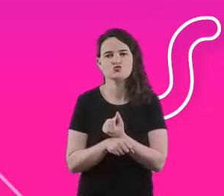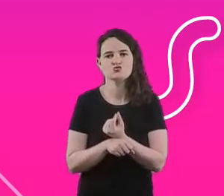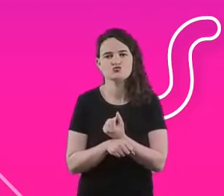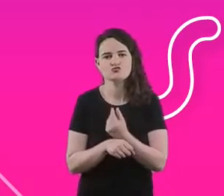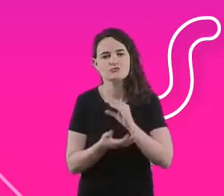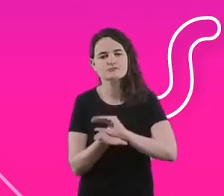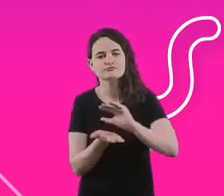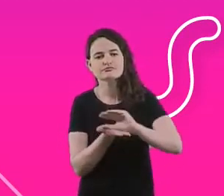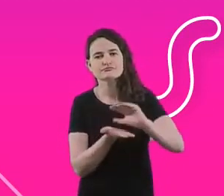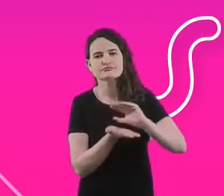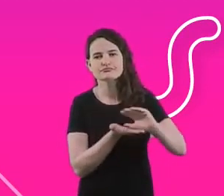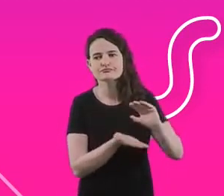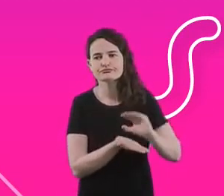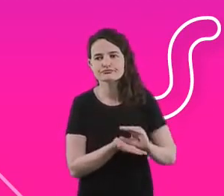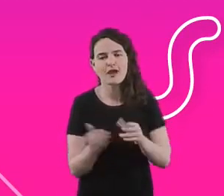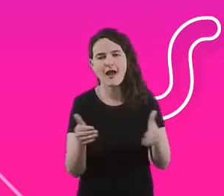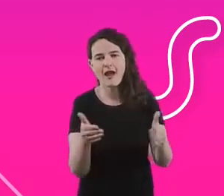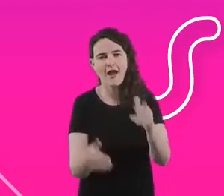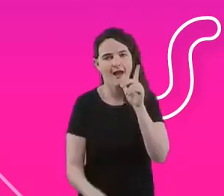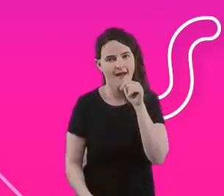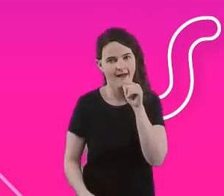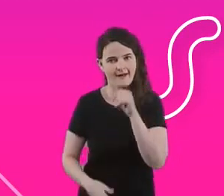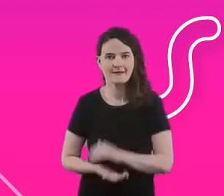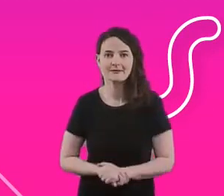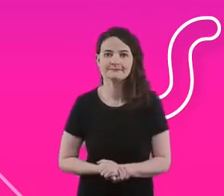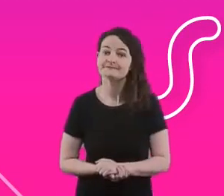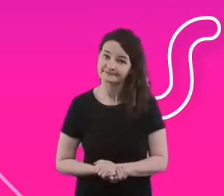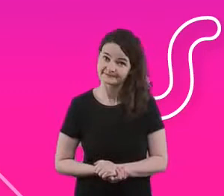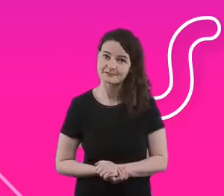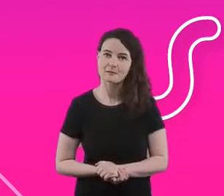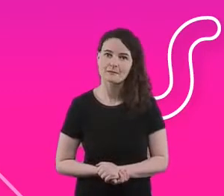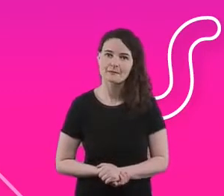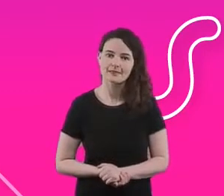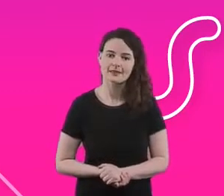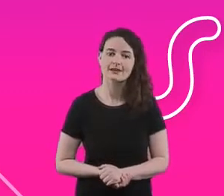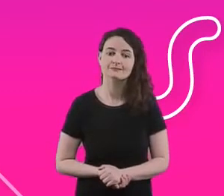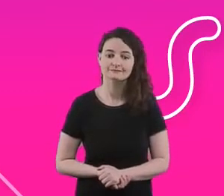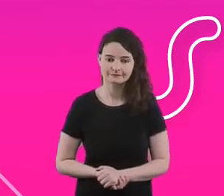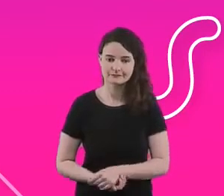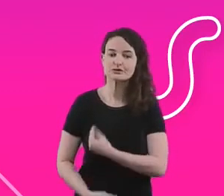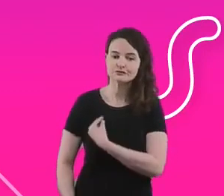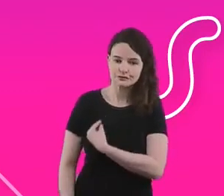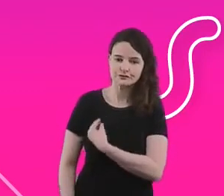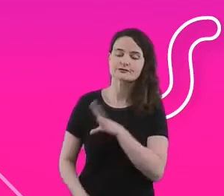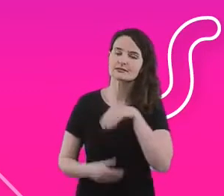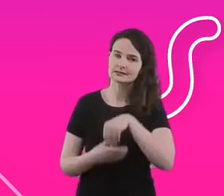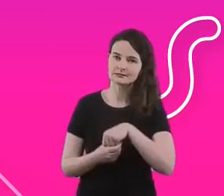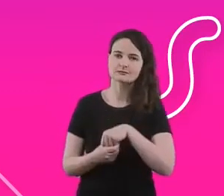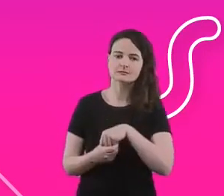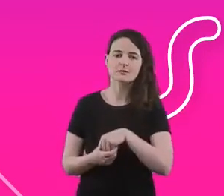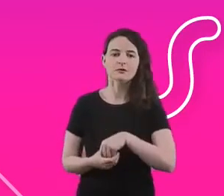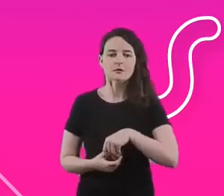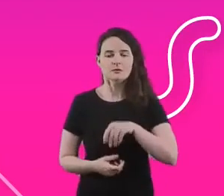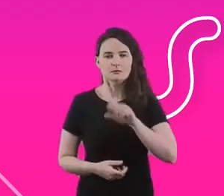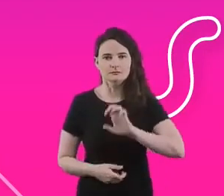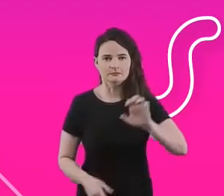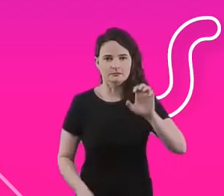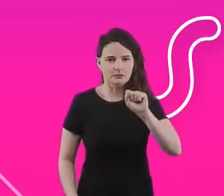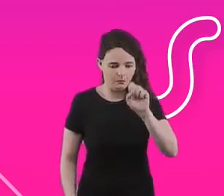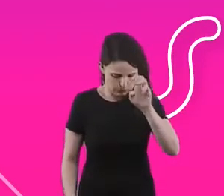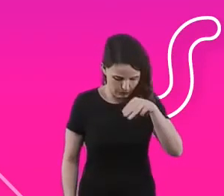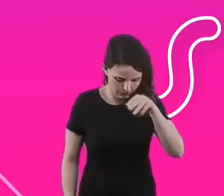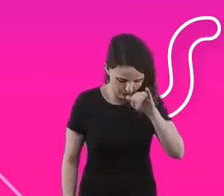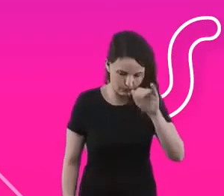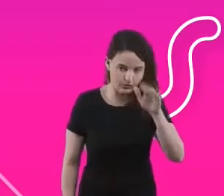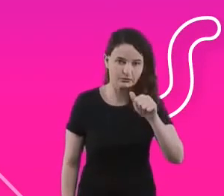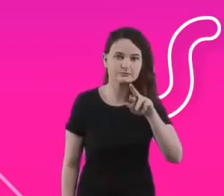E a gente começou pelo semiárido, né? Hoje, a gente está nos nove estados do semiárido e a gente só quer evoluir. E,